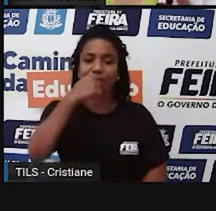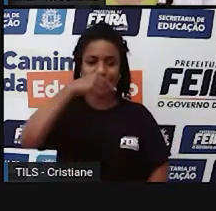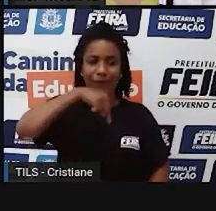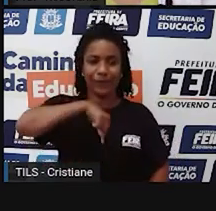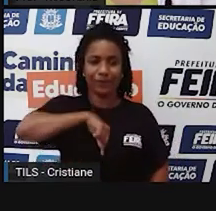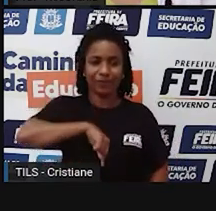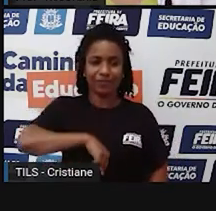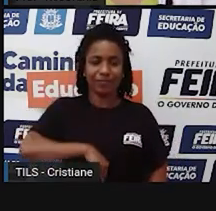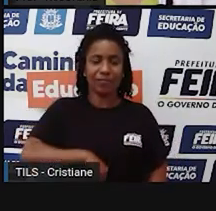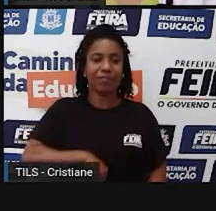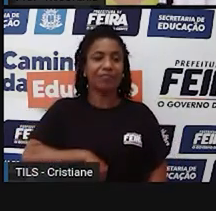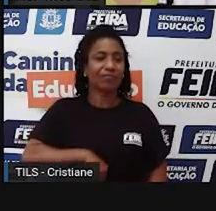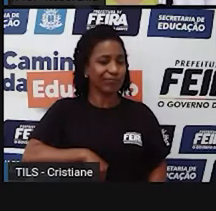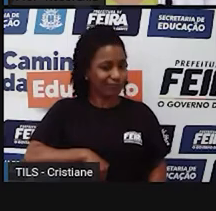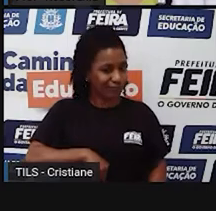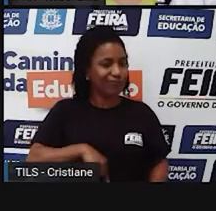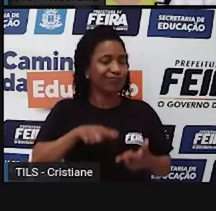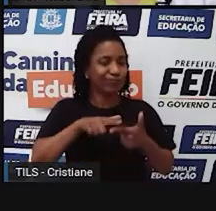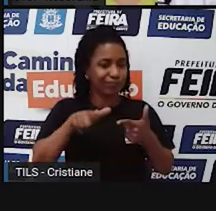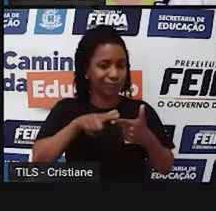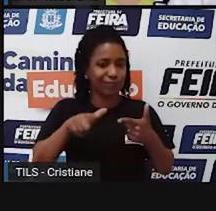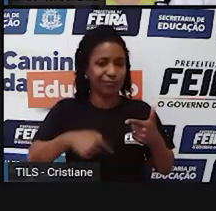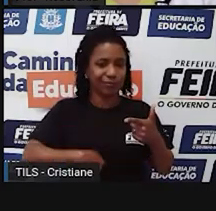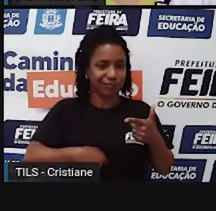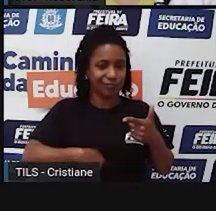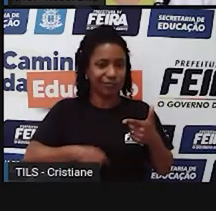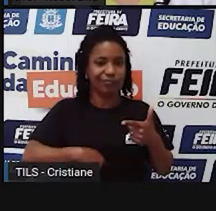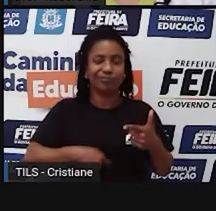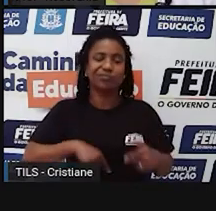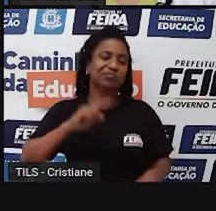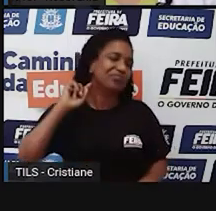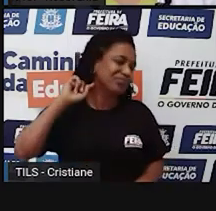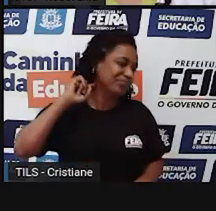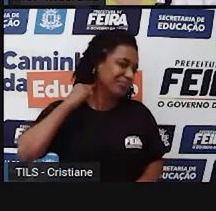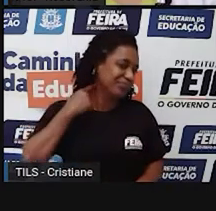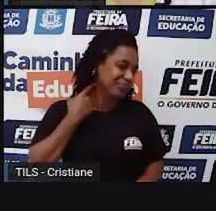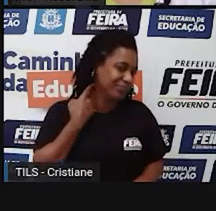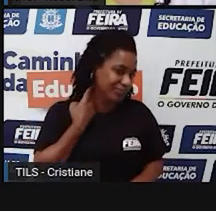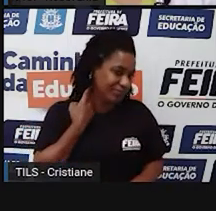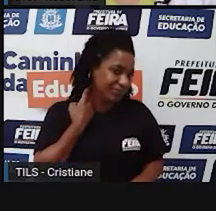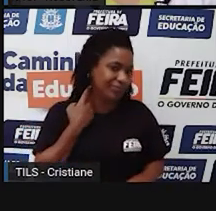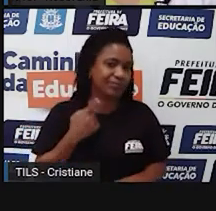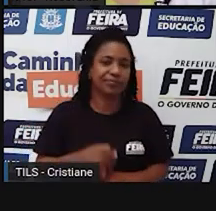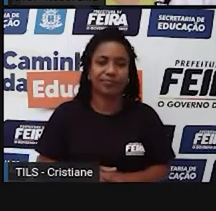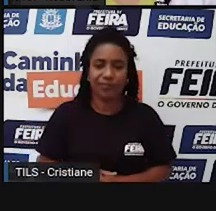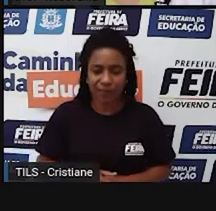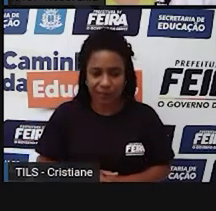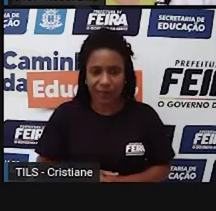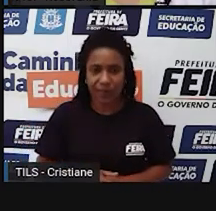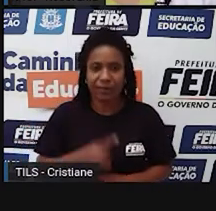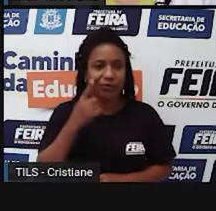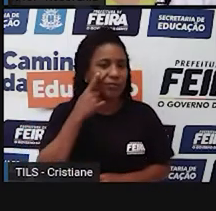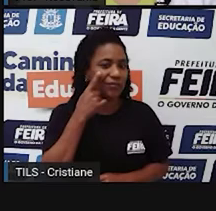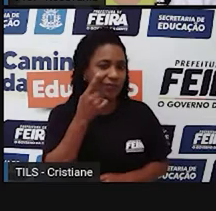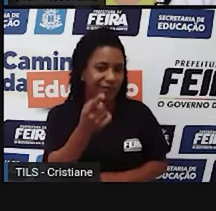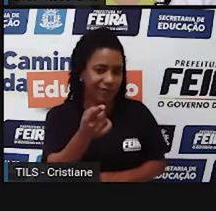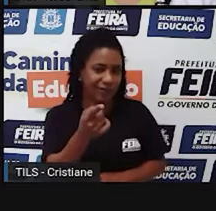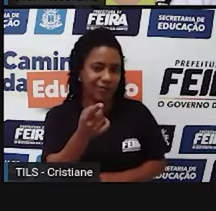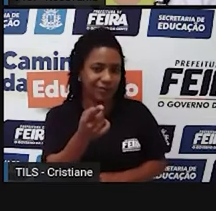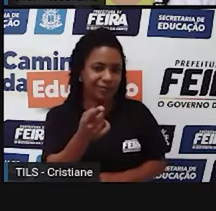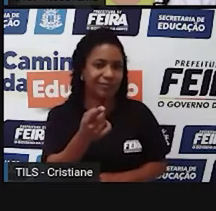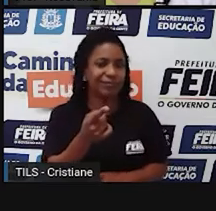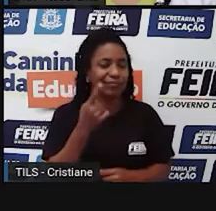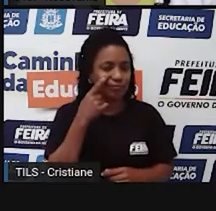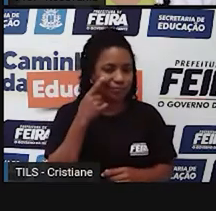contaminação biológica, né? De alguns desses objetos que estão sendo lançados aí. Então, observe para esse animalzinho aqui. A